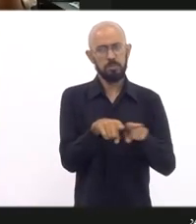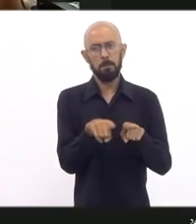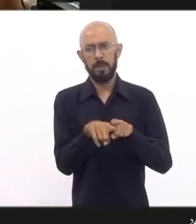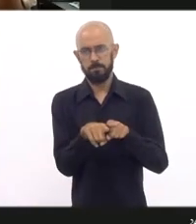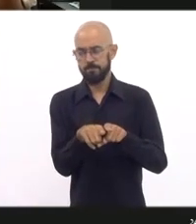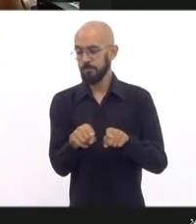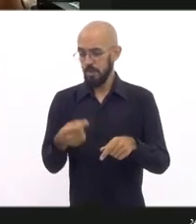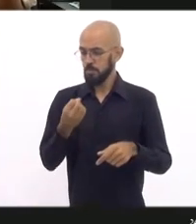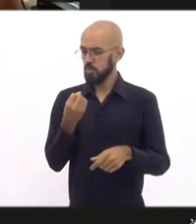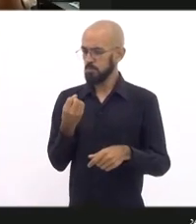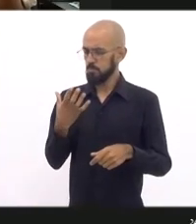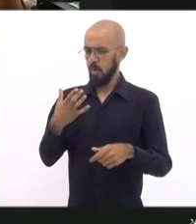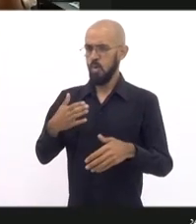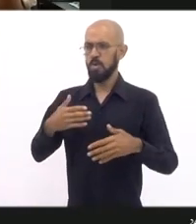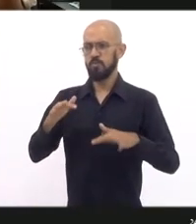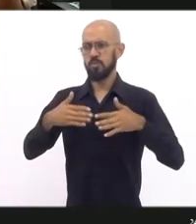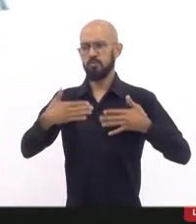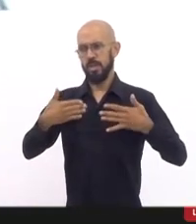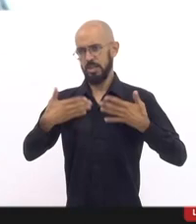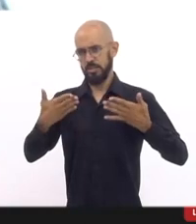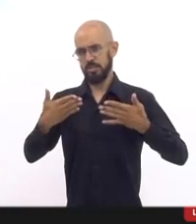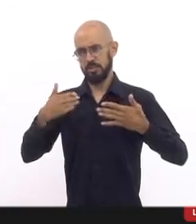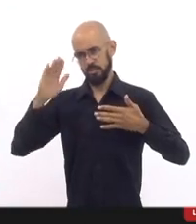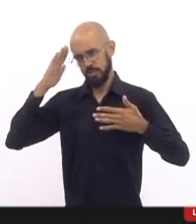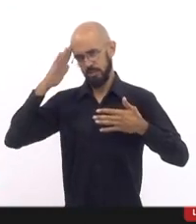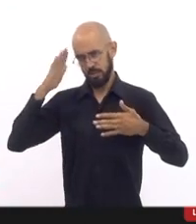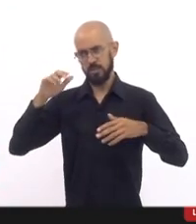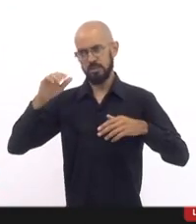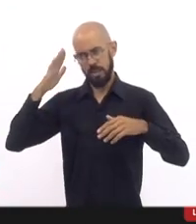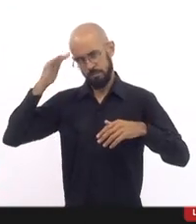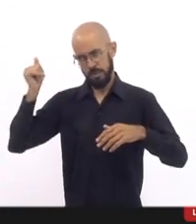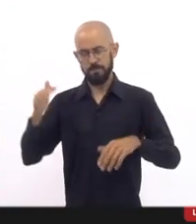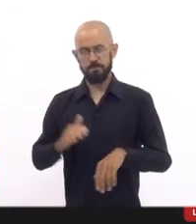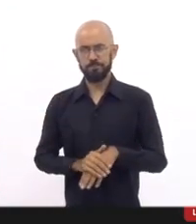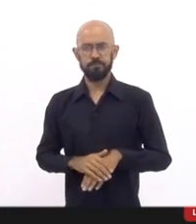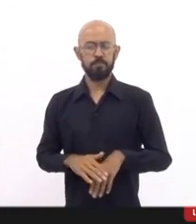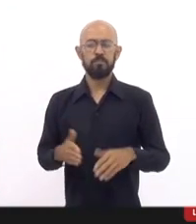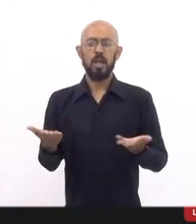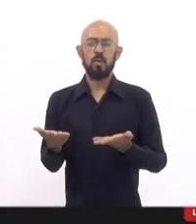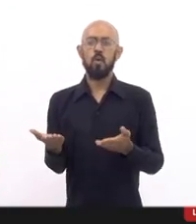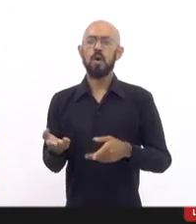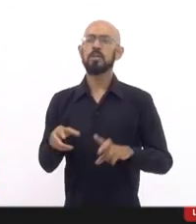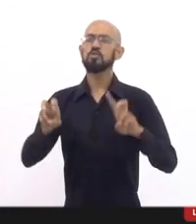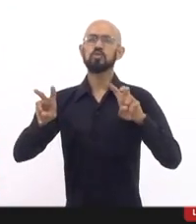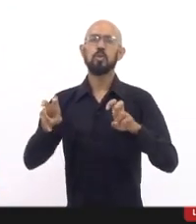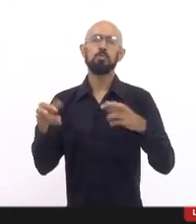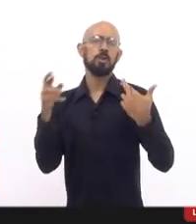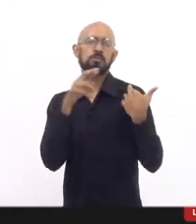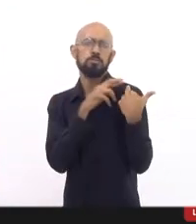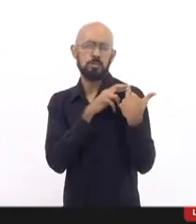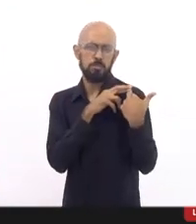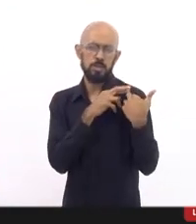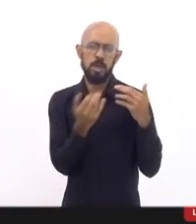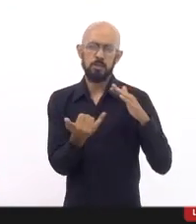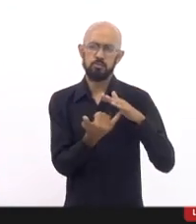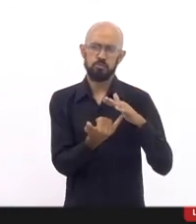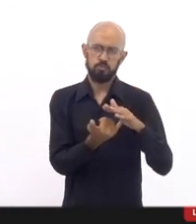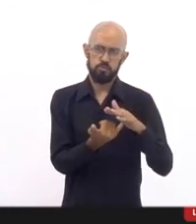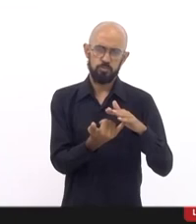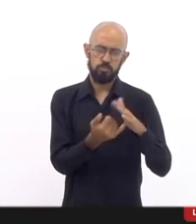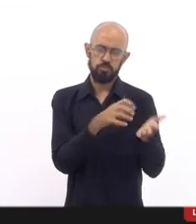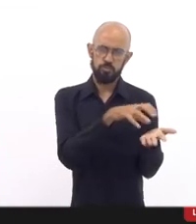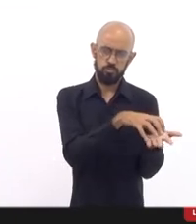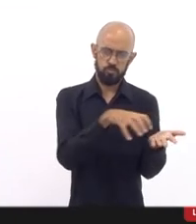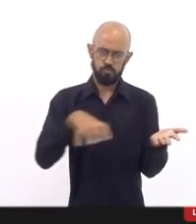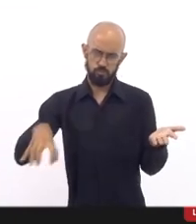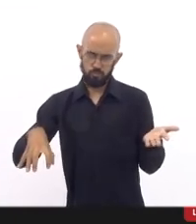feliz em saber dessa iniciativa. Mas, retornando aqui, a responsabilidade das instituições. Eu diria, naturalmente, que do ponto